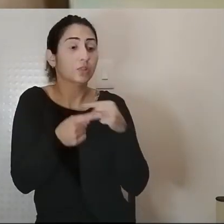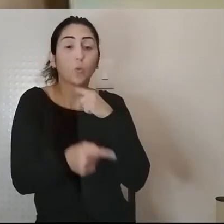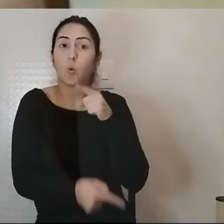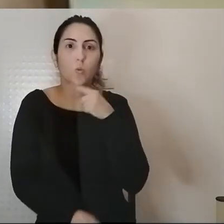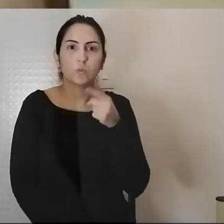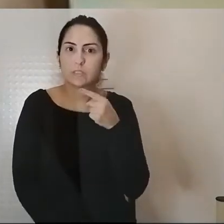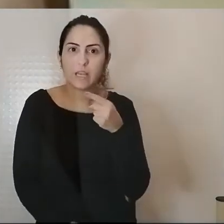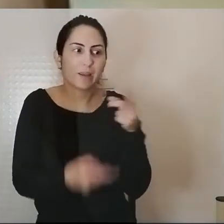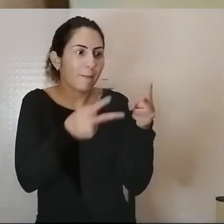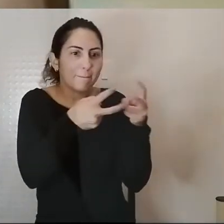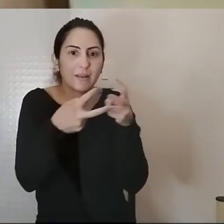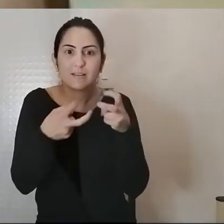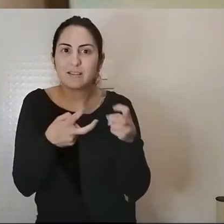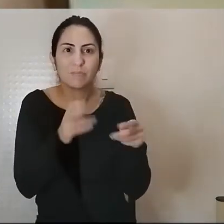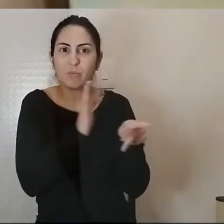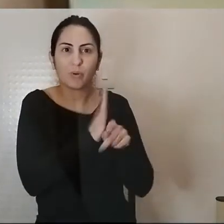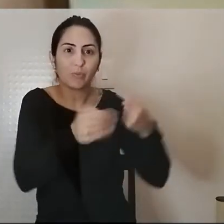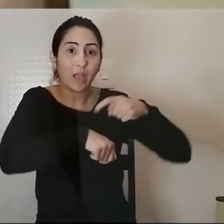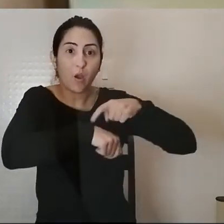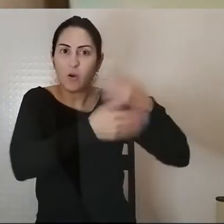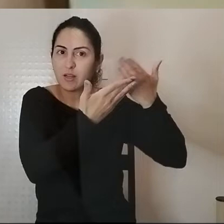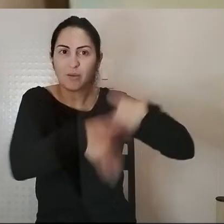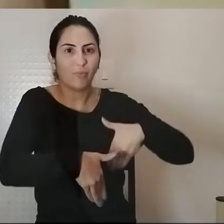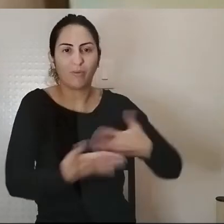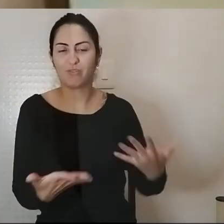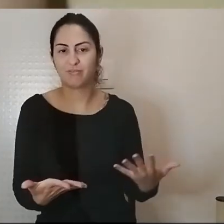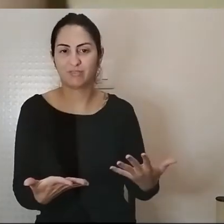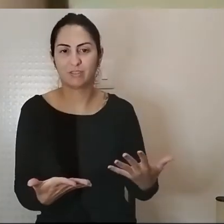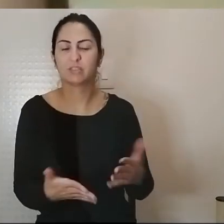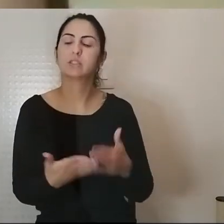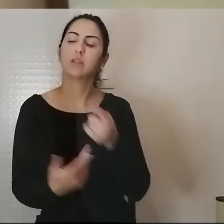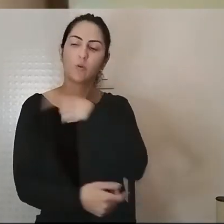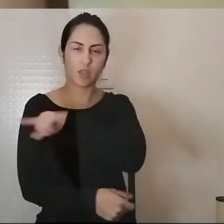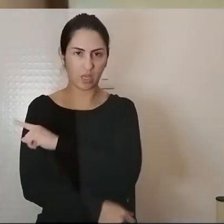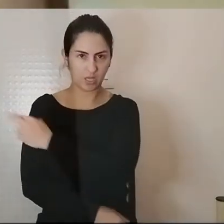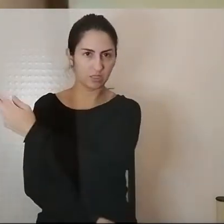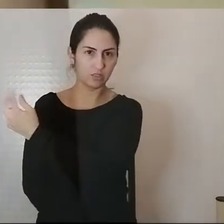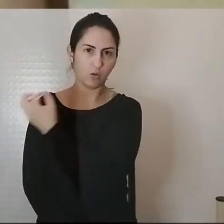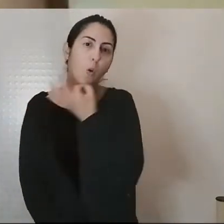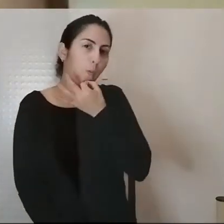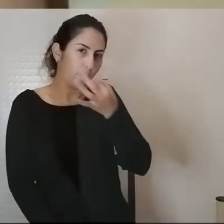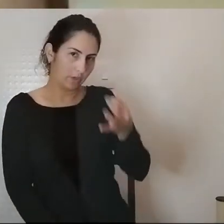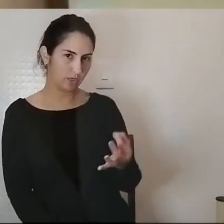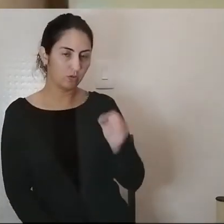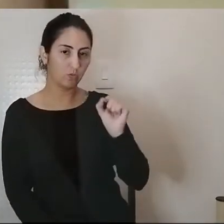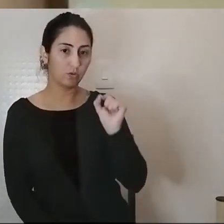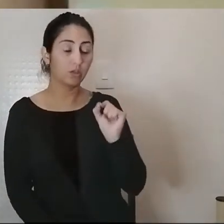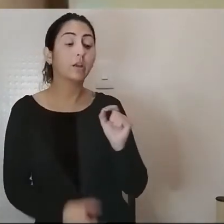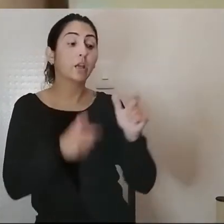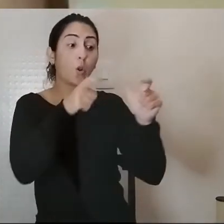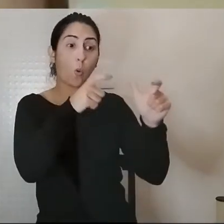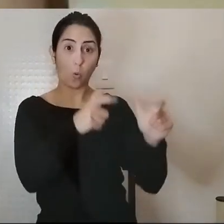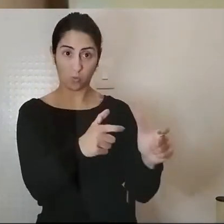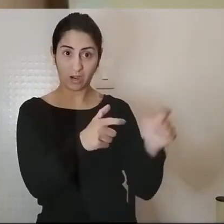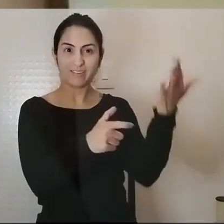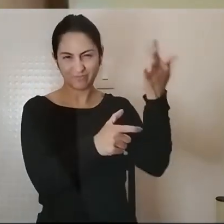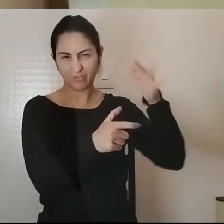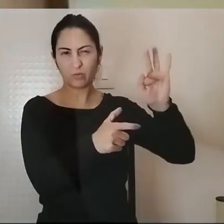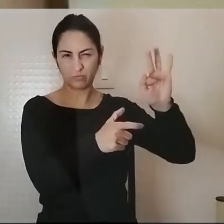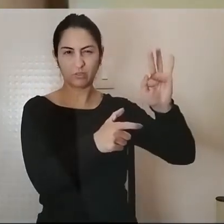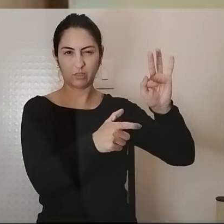nem sequer durante os exames e eles sugeriram que nas instituições do ensino superior